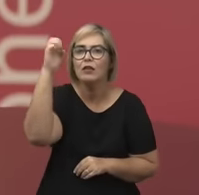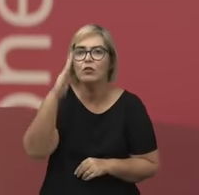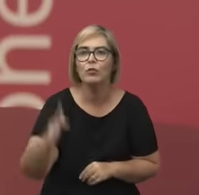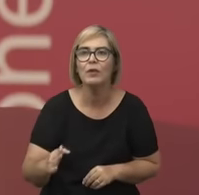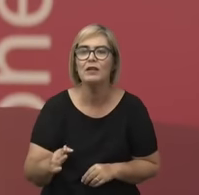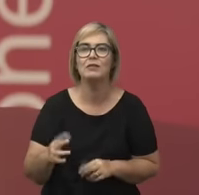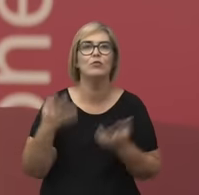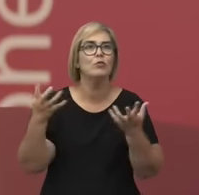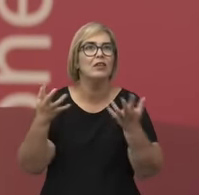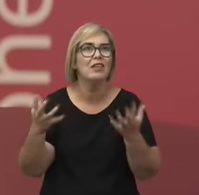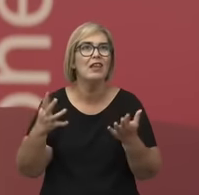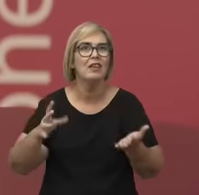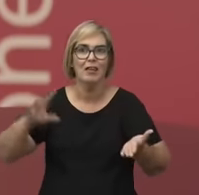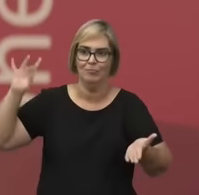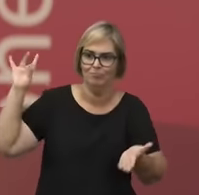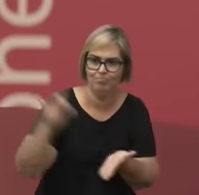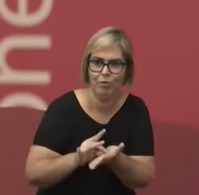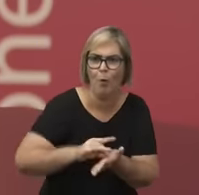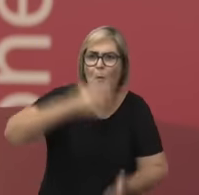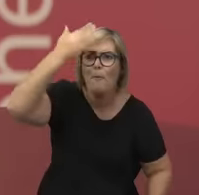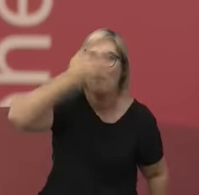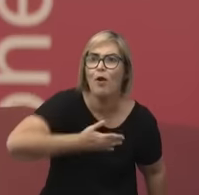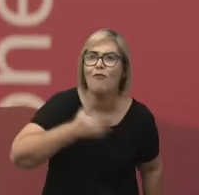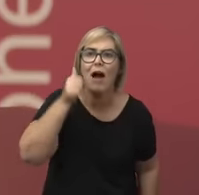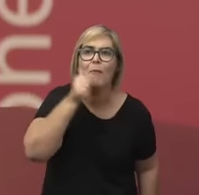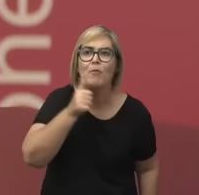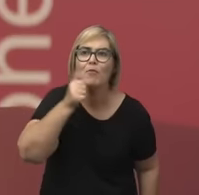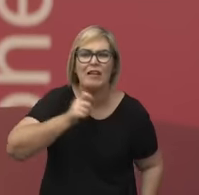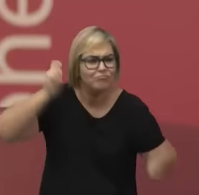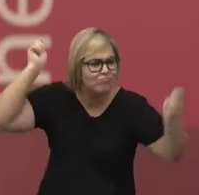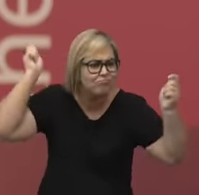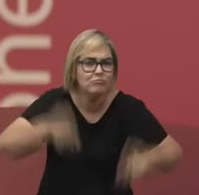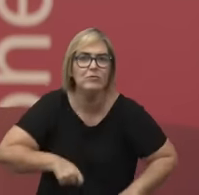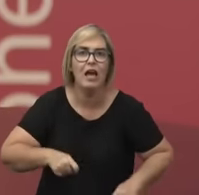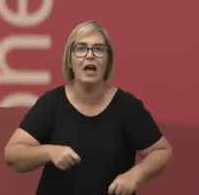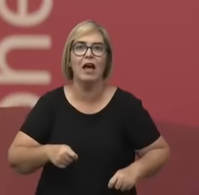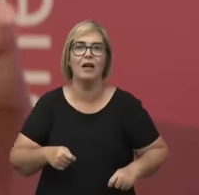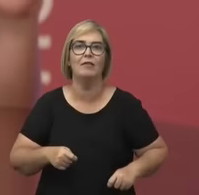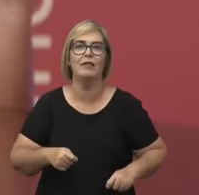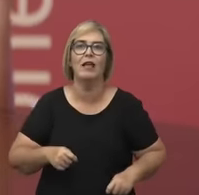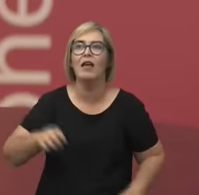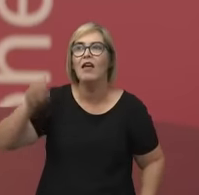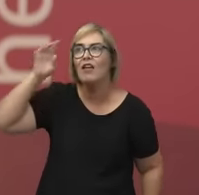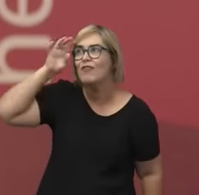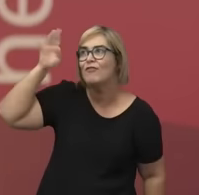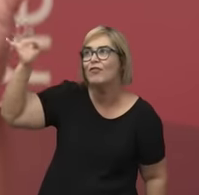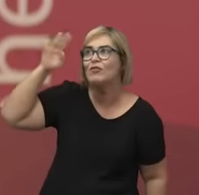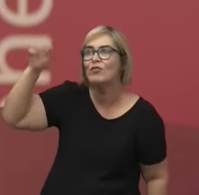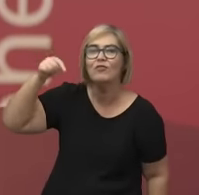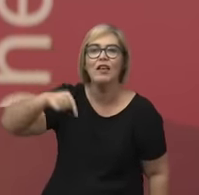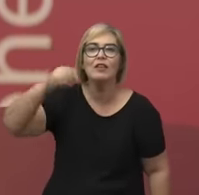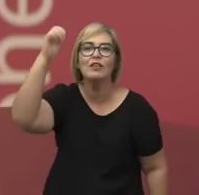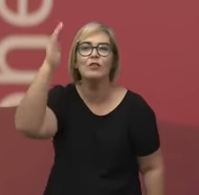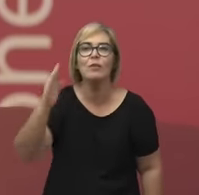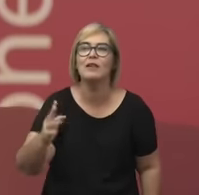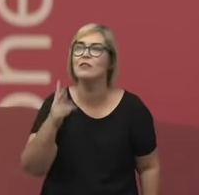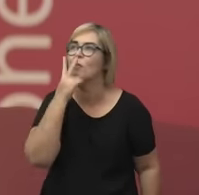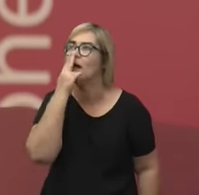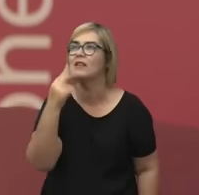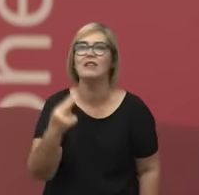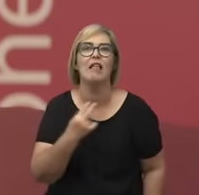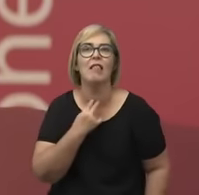pura, como se, para a filosofia no Brasil, ser autoral, ela não pode receber influência